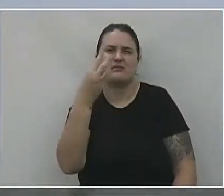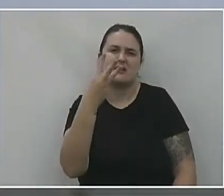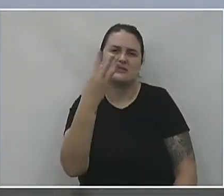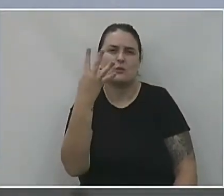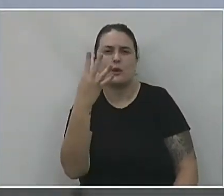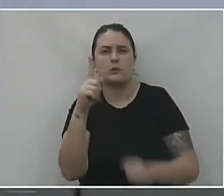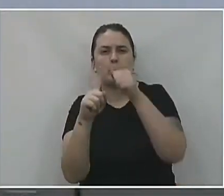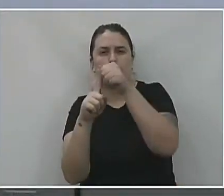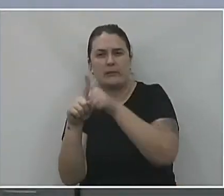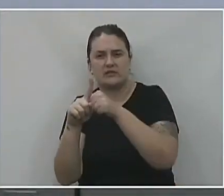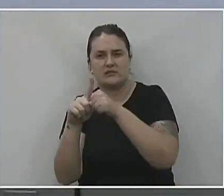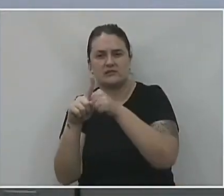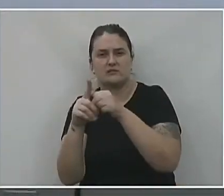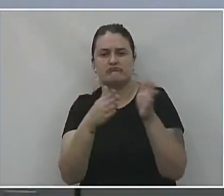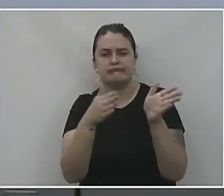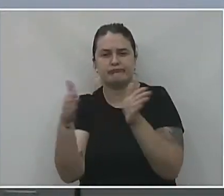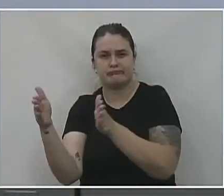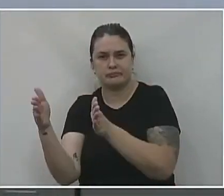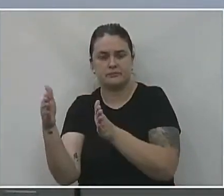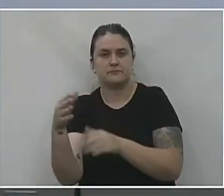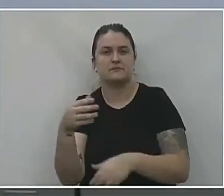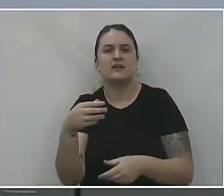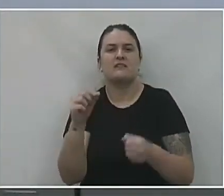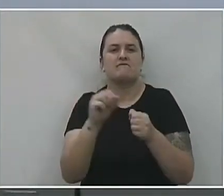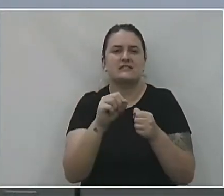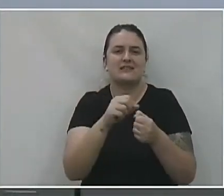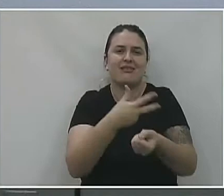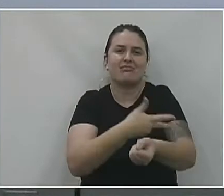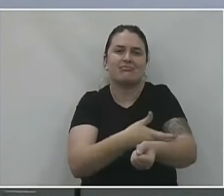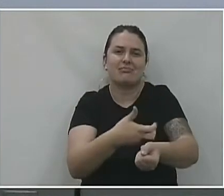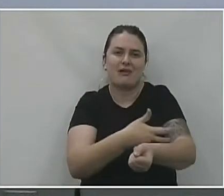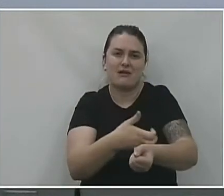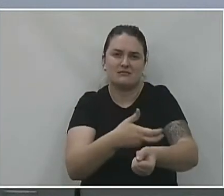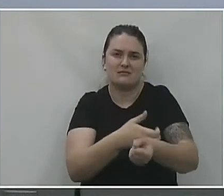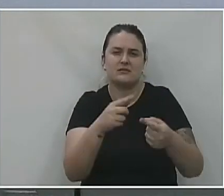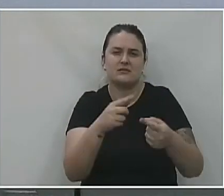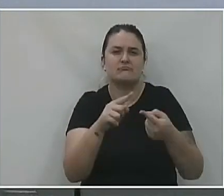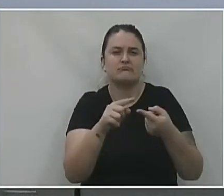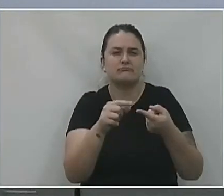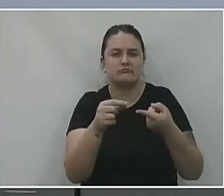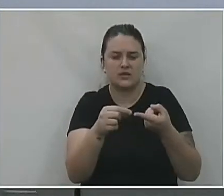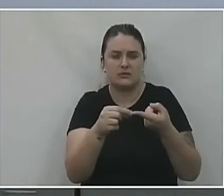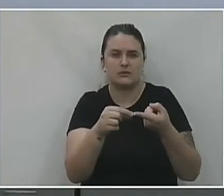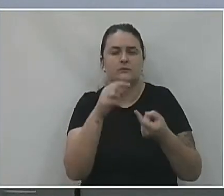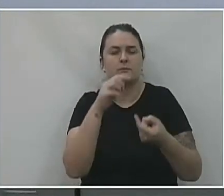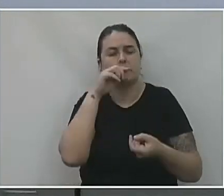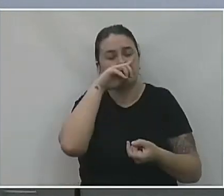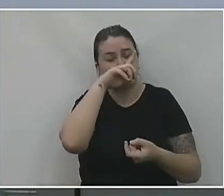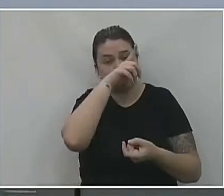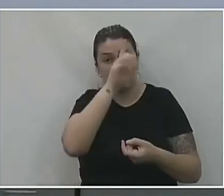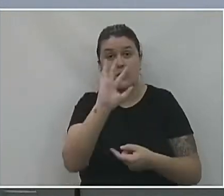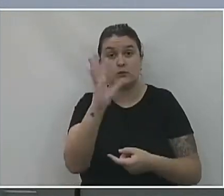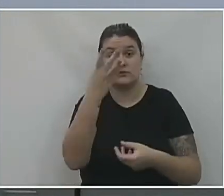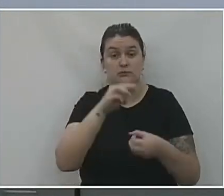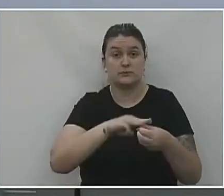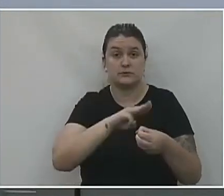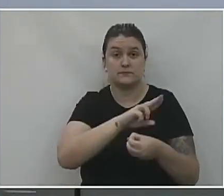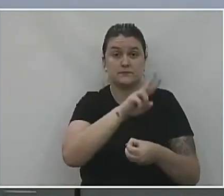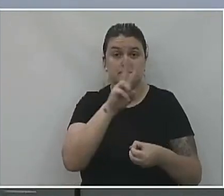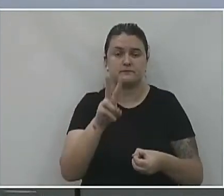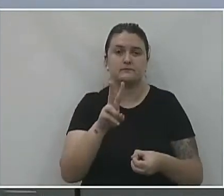Testagem rápida. Testagem rápida, que foi efetuada aqui no município de União da Vitória,